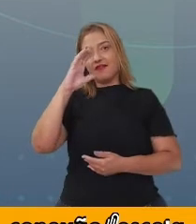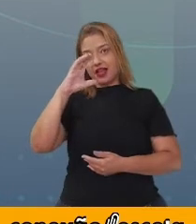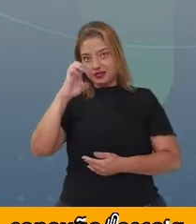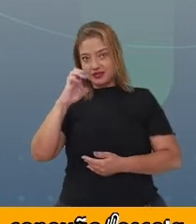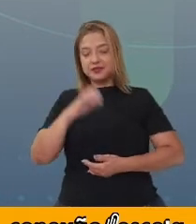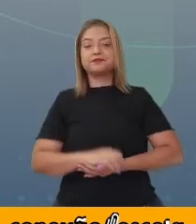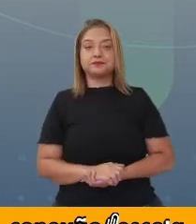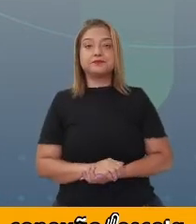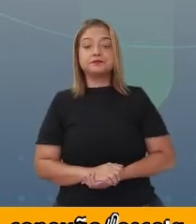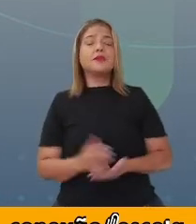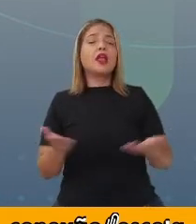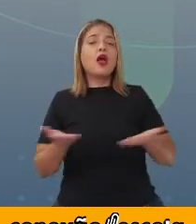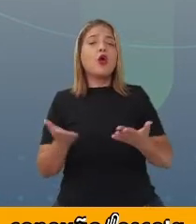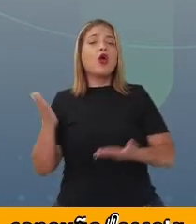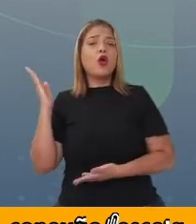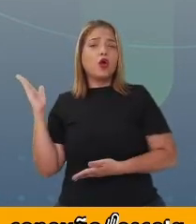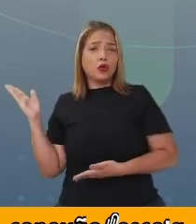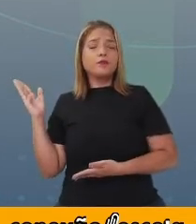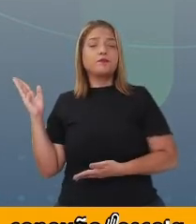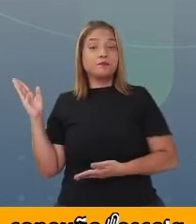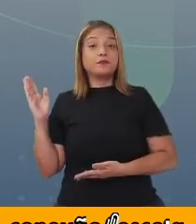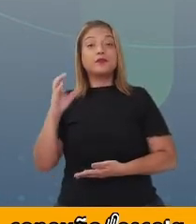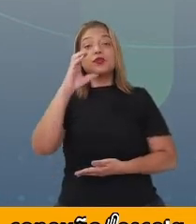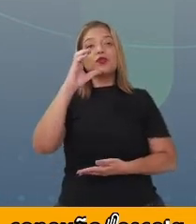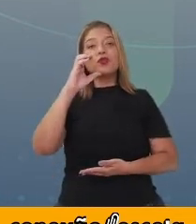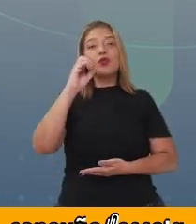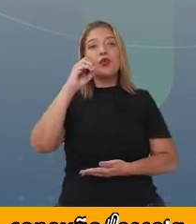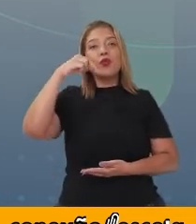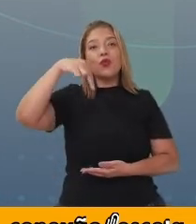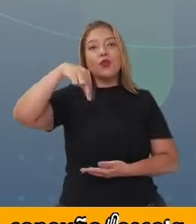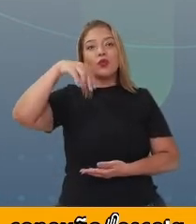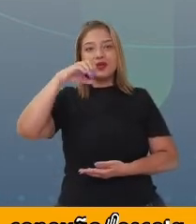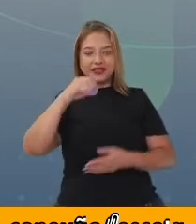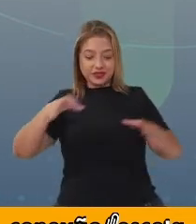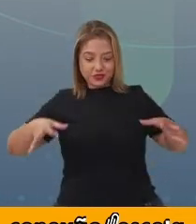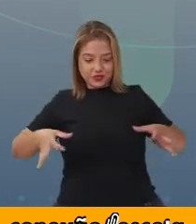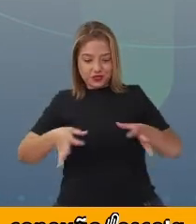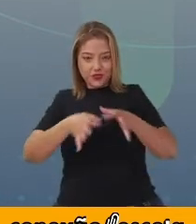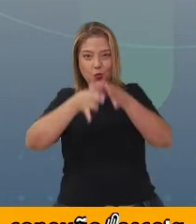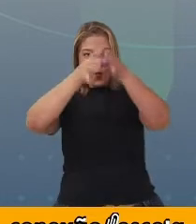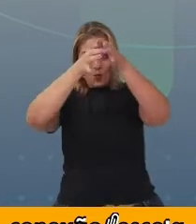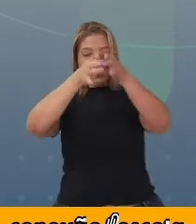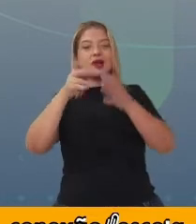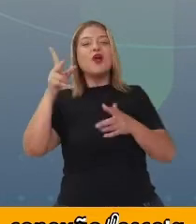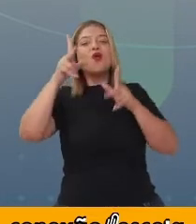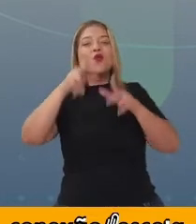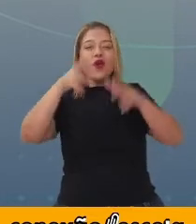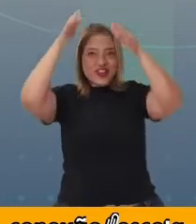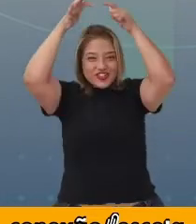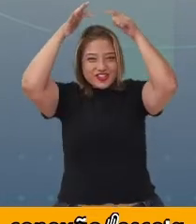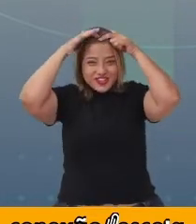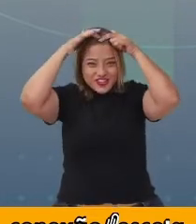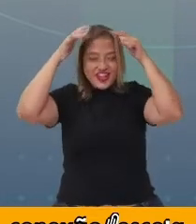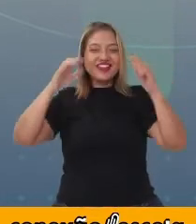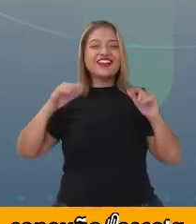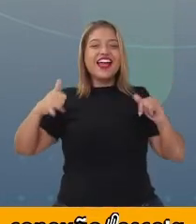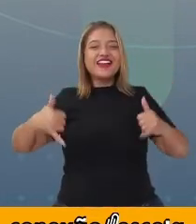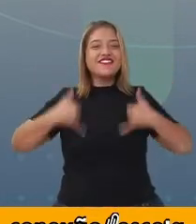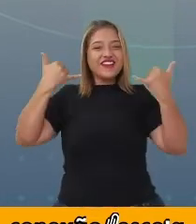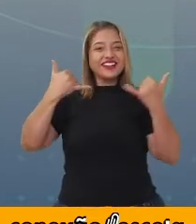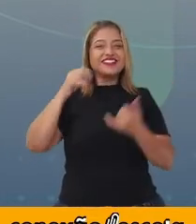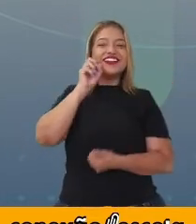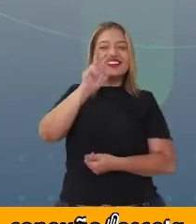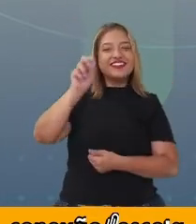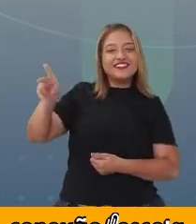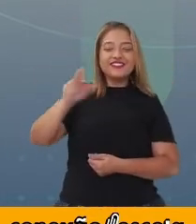Todo mundo já usou um chapéuzinho de aniversário, não é mesmo? Chapéuzinho. a gente já brincou muito com isso quando criança.